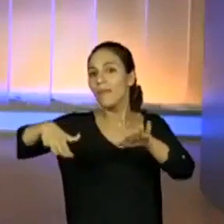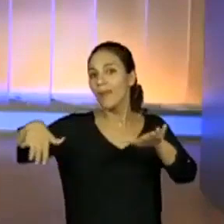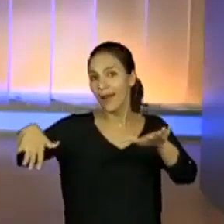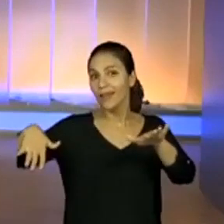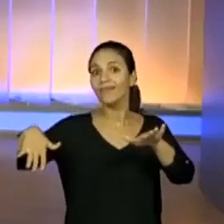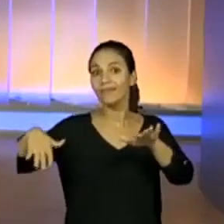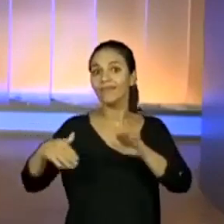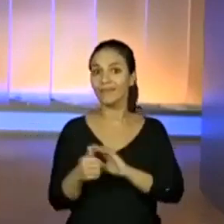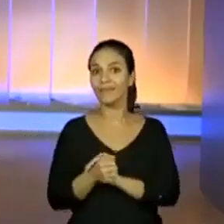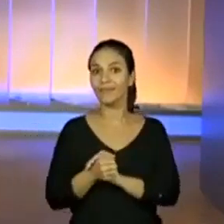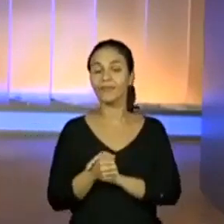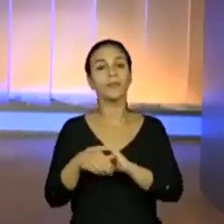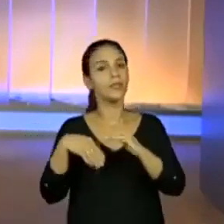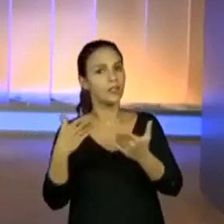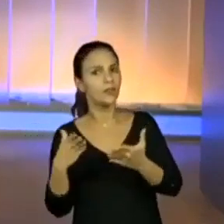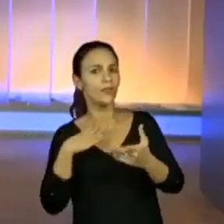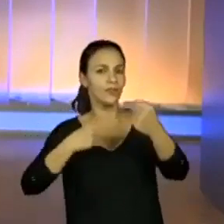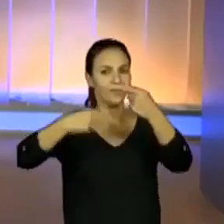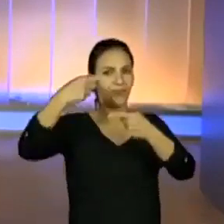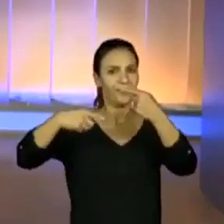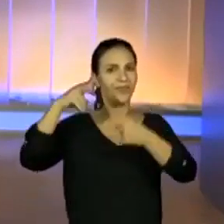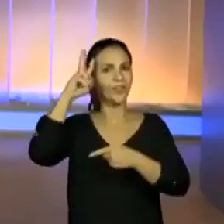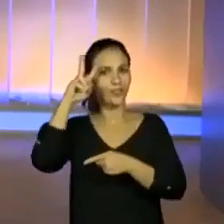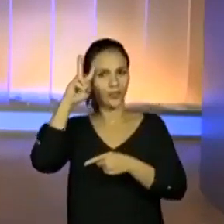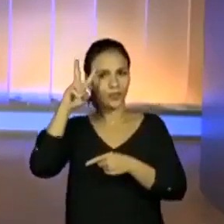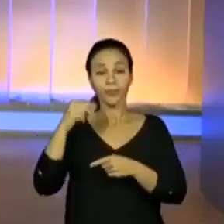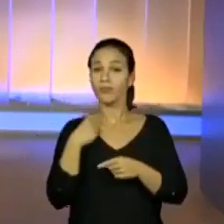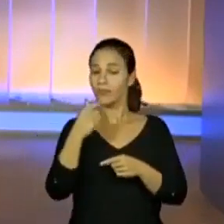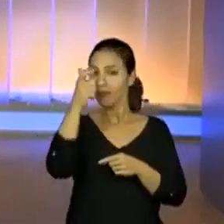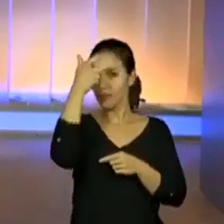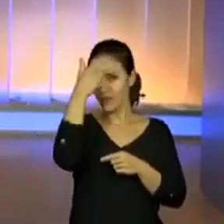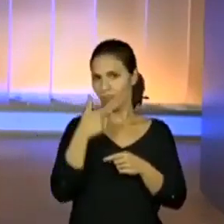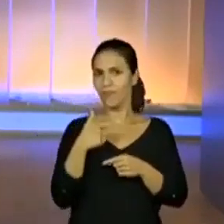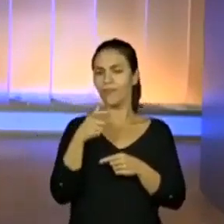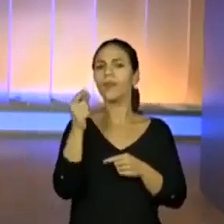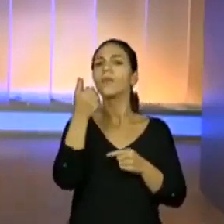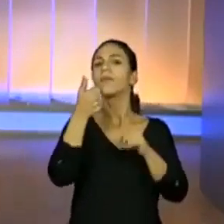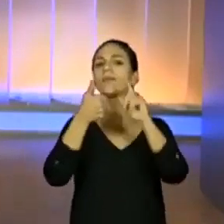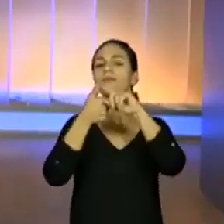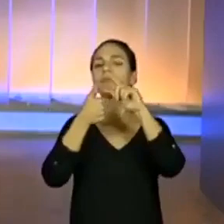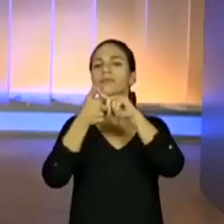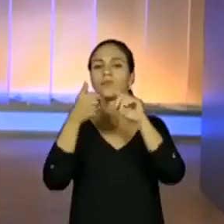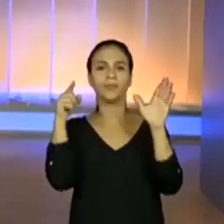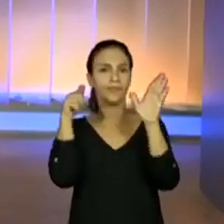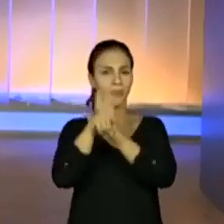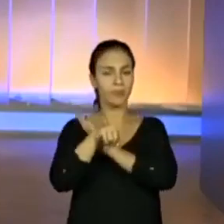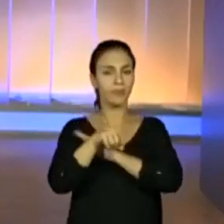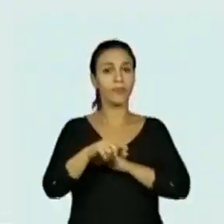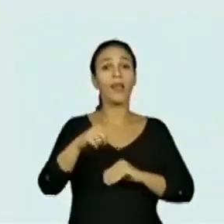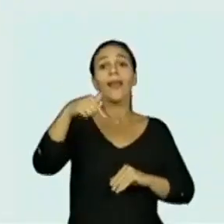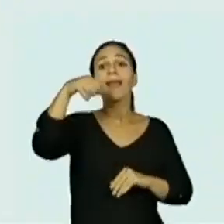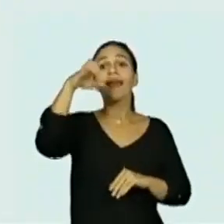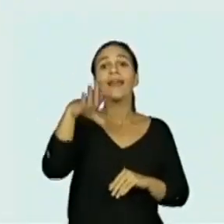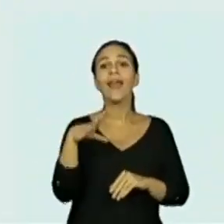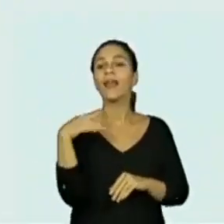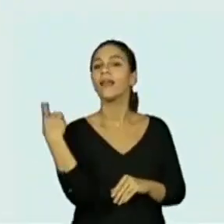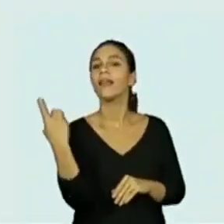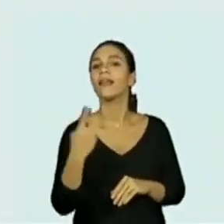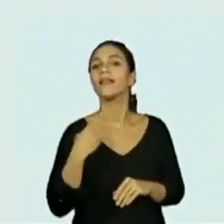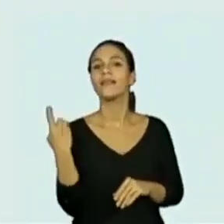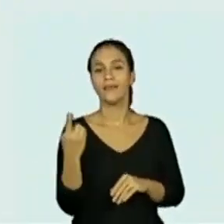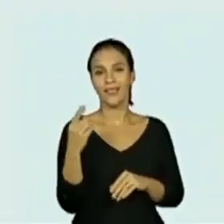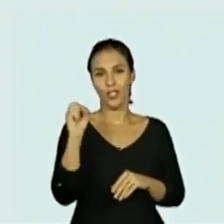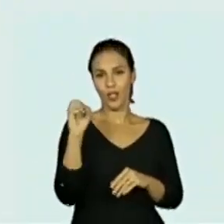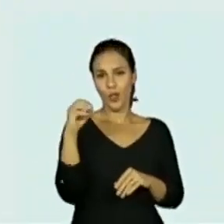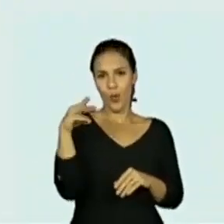também a história. Então, primeiro ponto, quem somos? Coloca aí na folha quem somos. Quem você é nesse